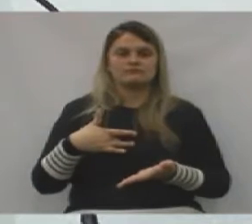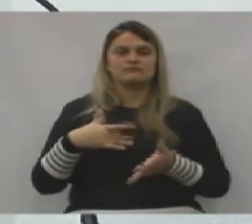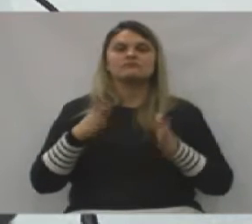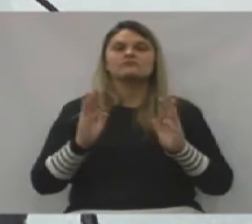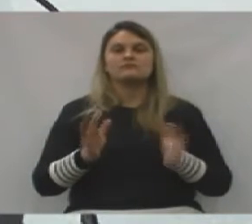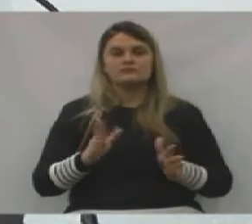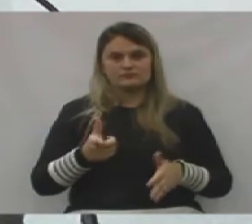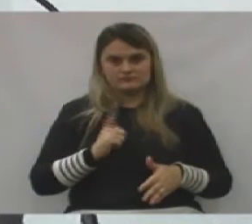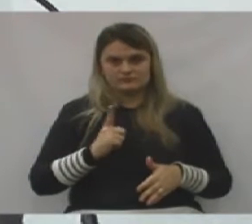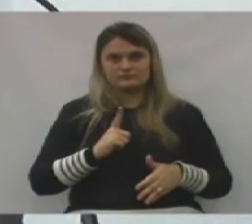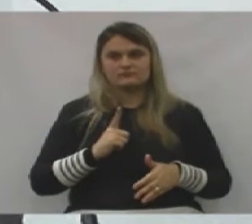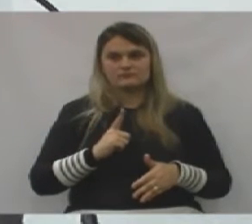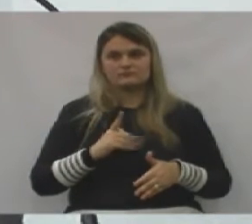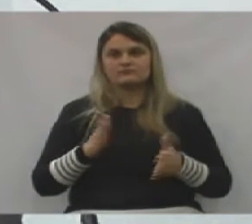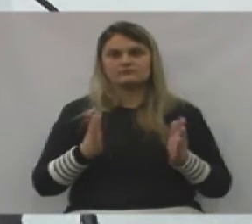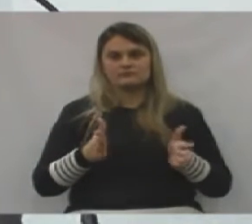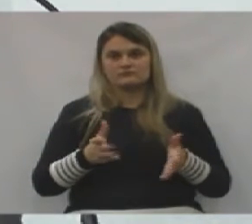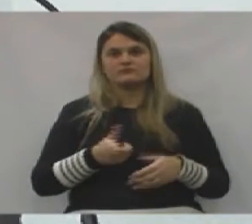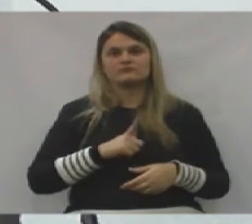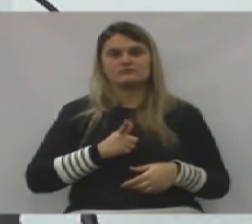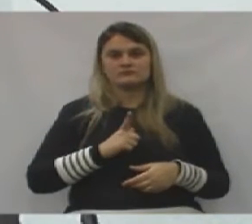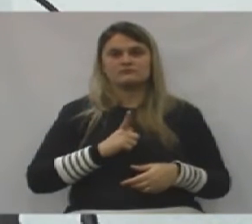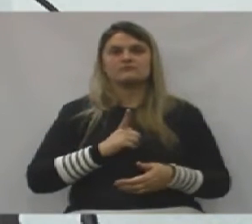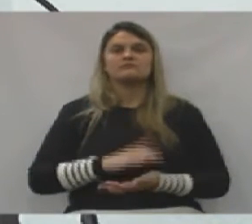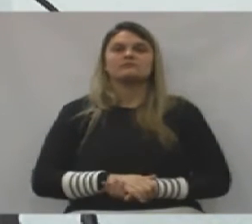Agora tem ou não tem? Tem.